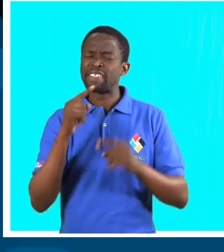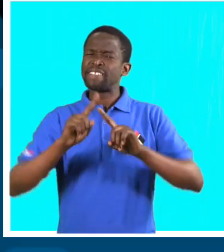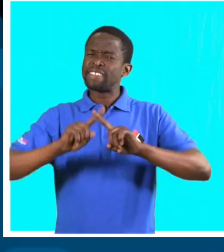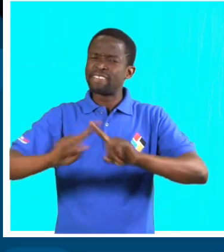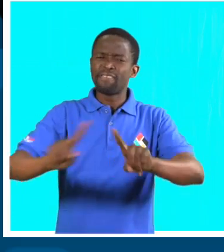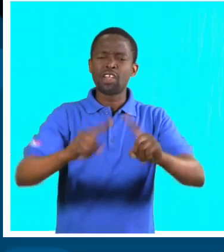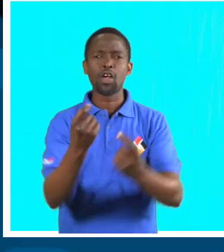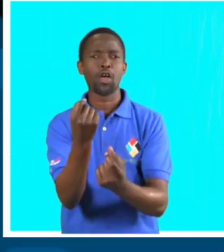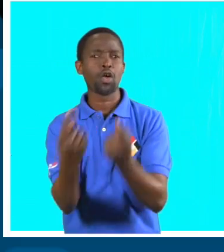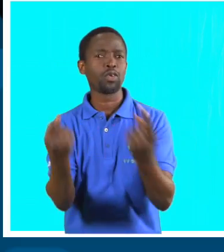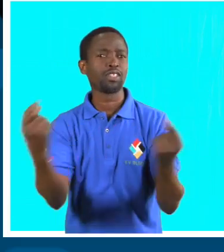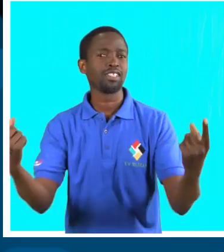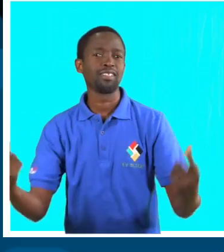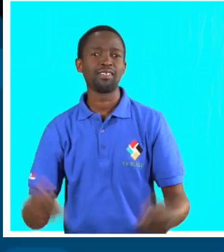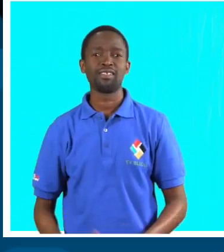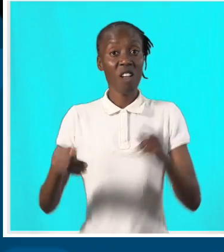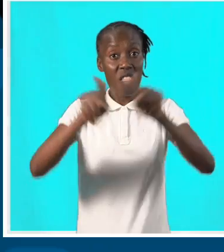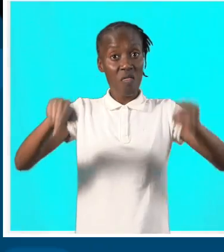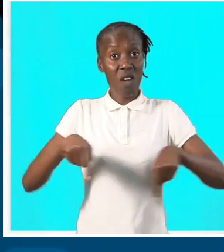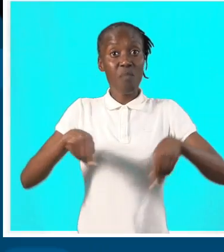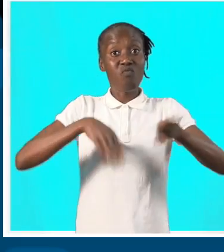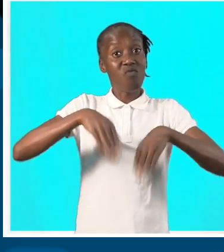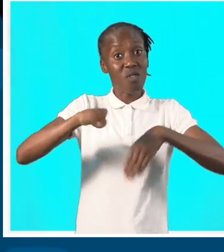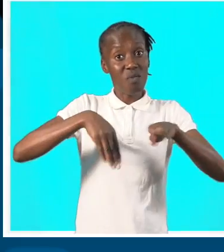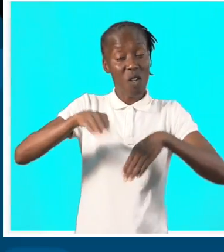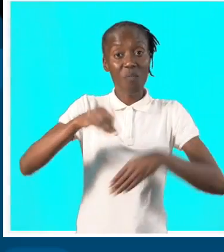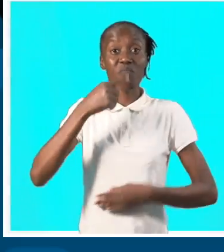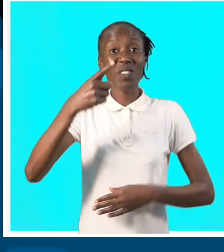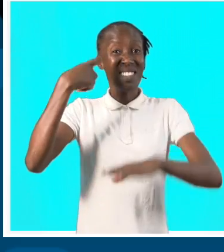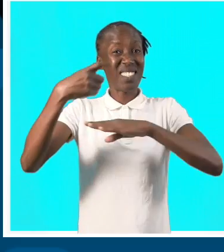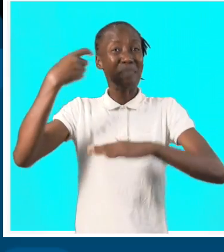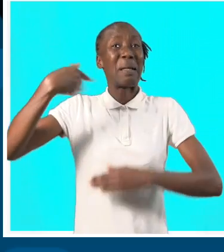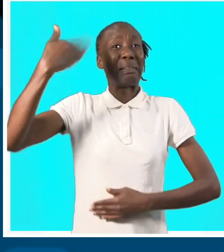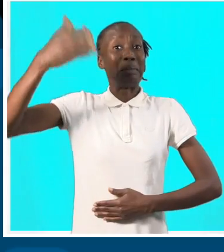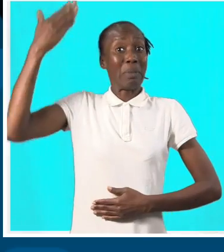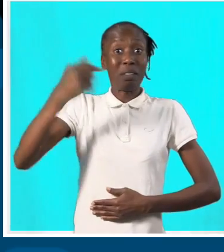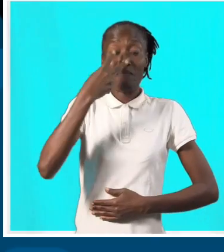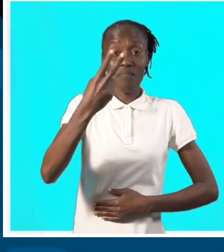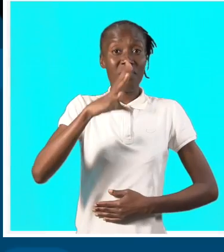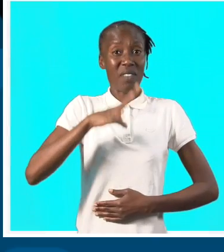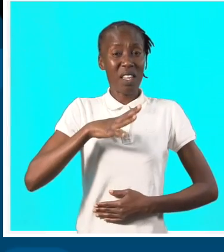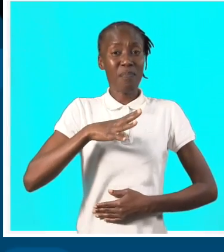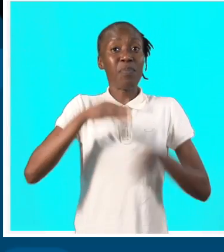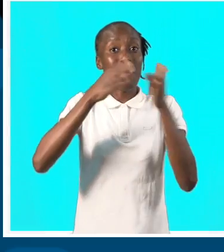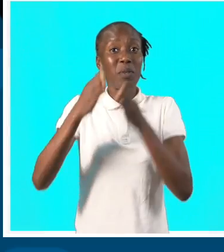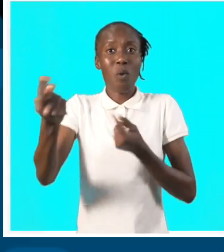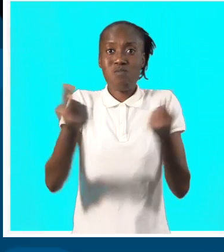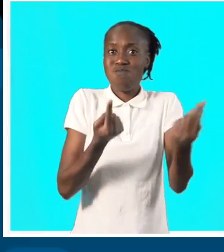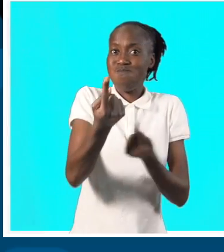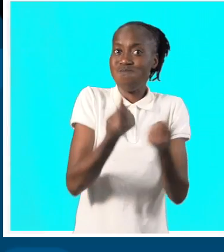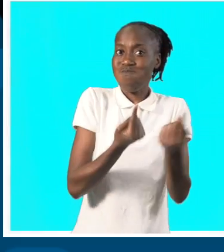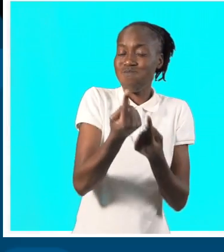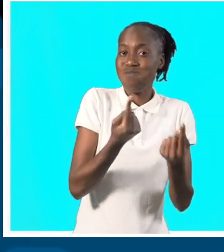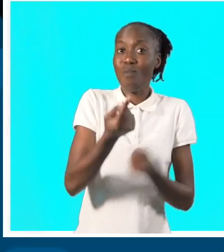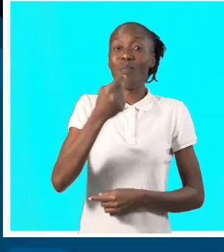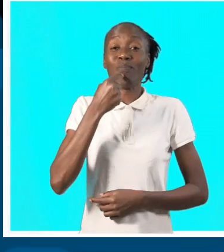histórias e cultura. E aqui no campo, na semana antepassada, viemos aquelas pessoas